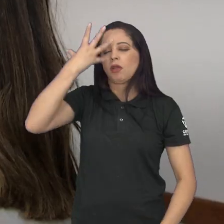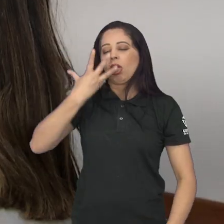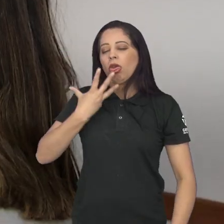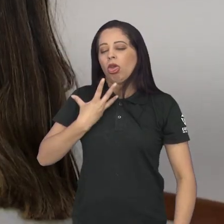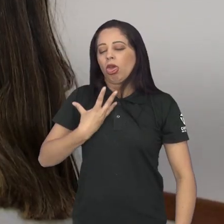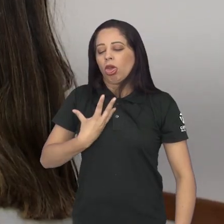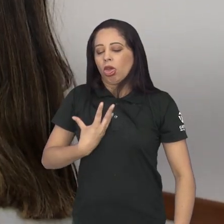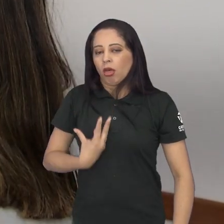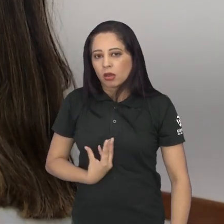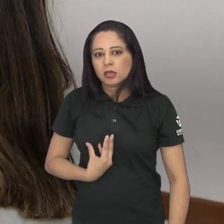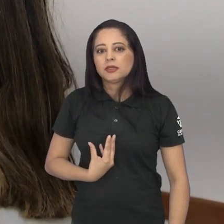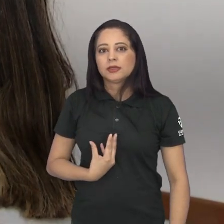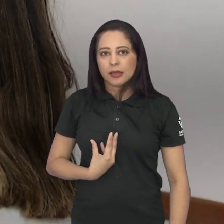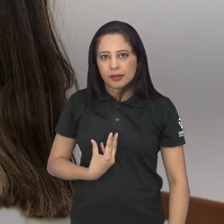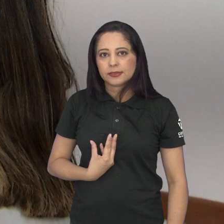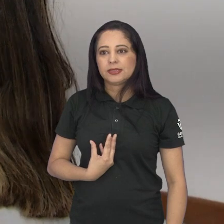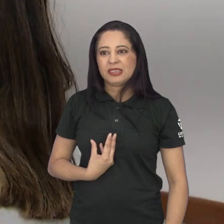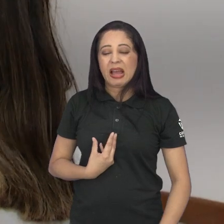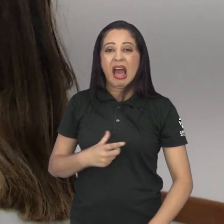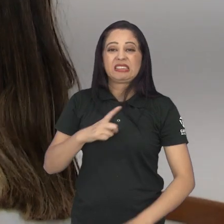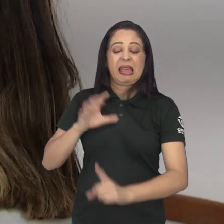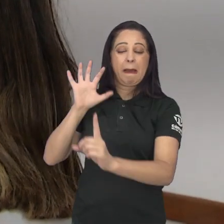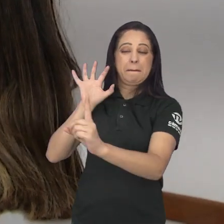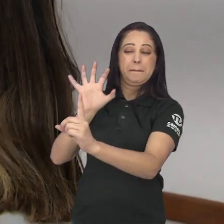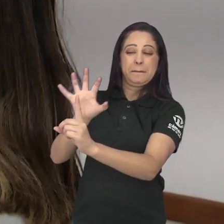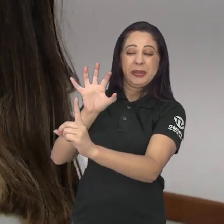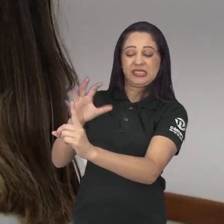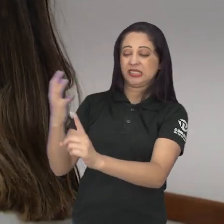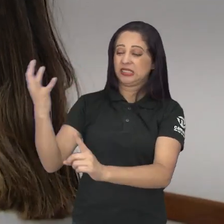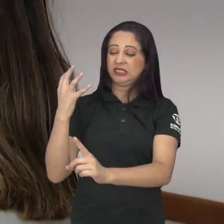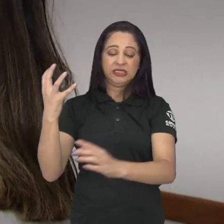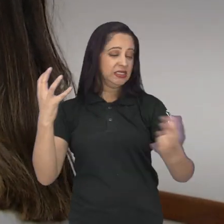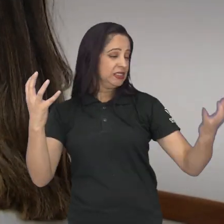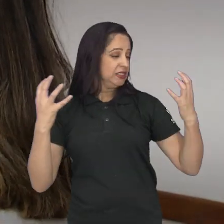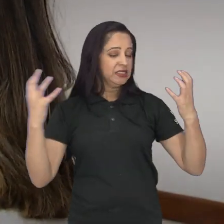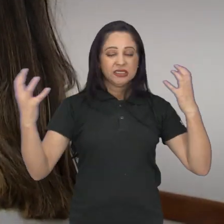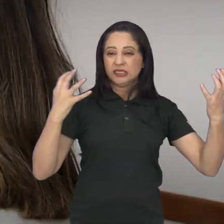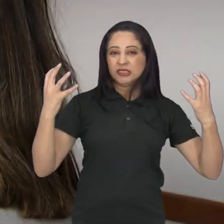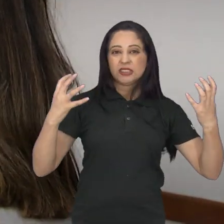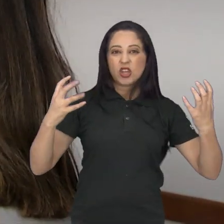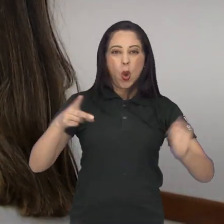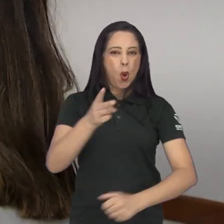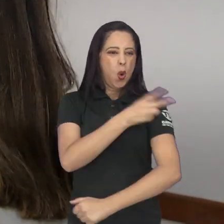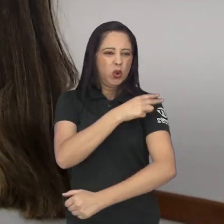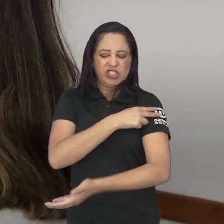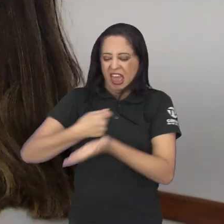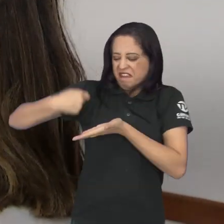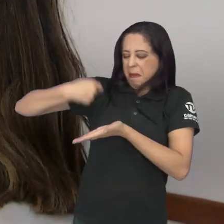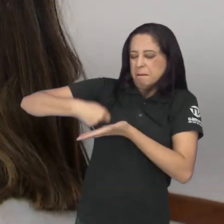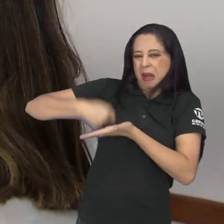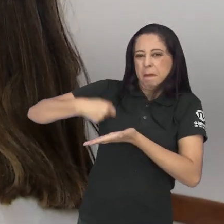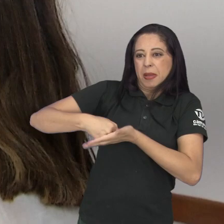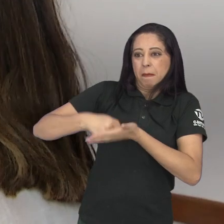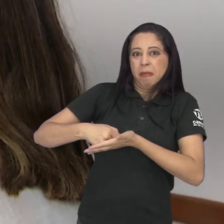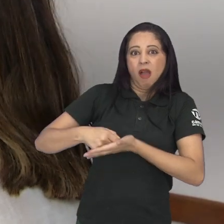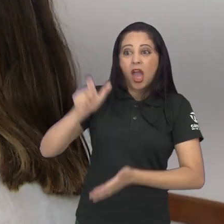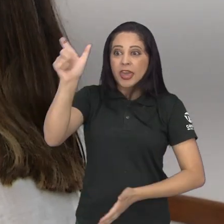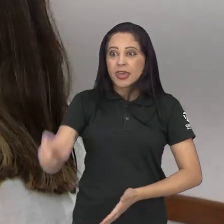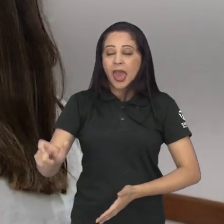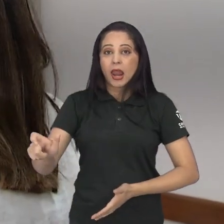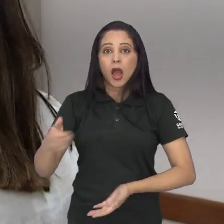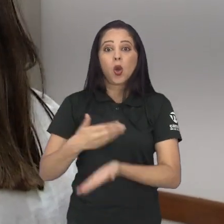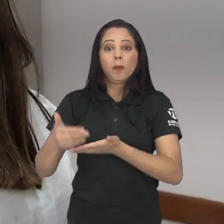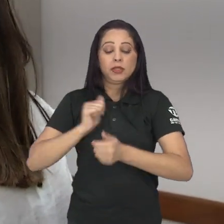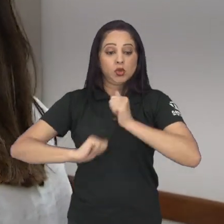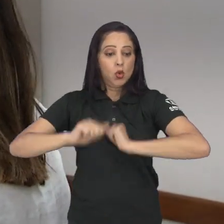Foi há menos de um ano. A pressão no emprego, as longas jornadas e a cobrança do chefe desencadearam uma